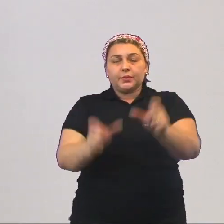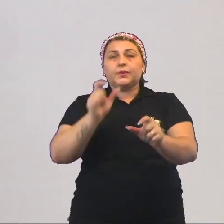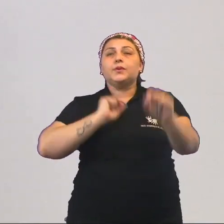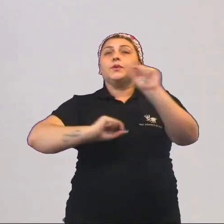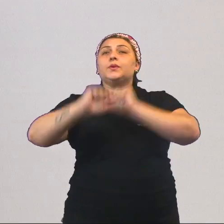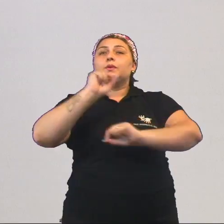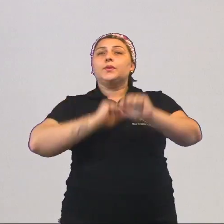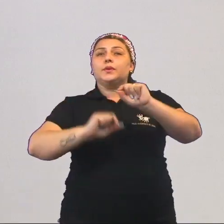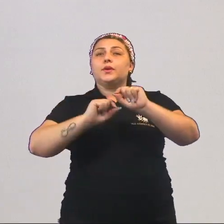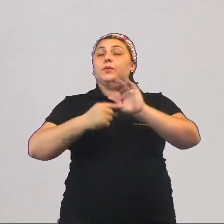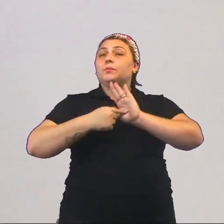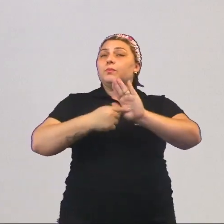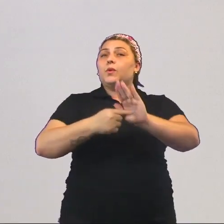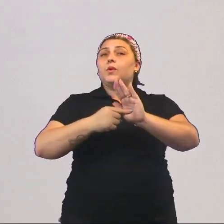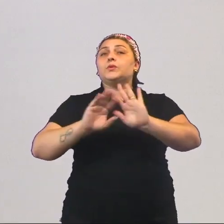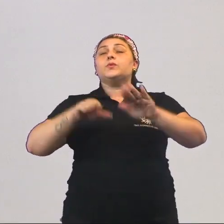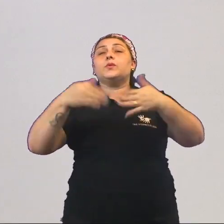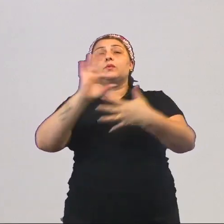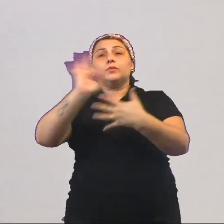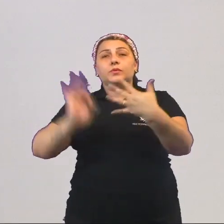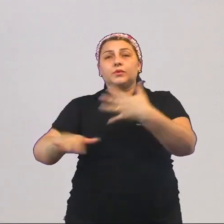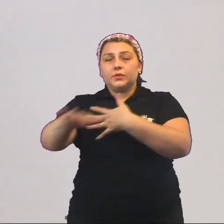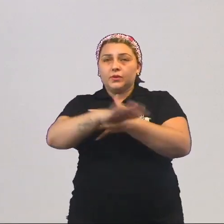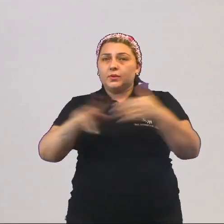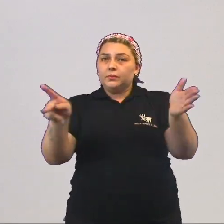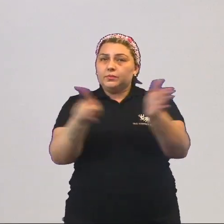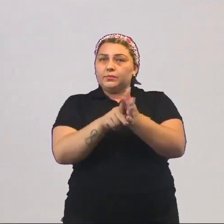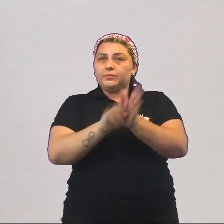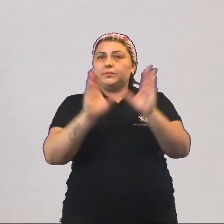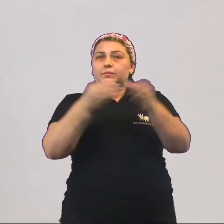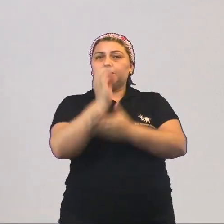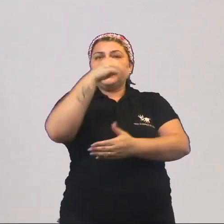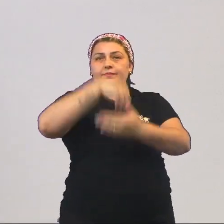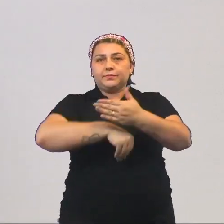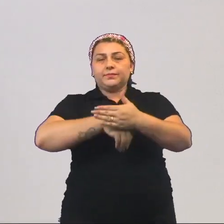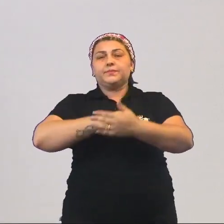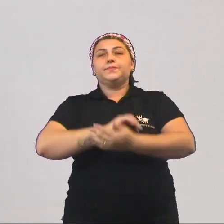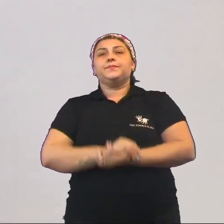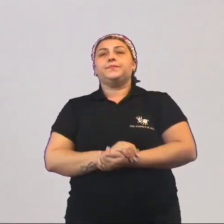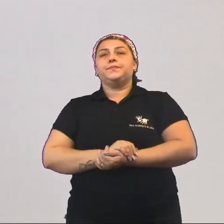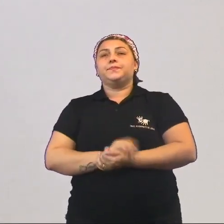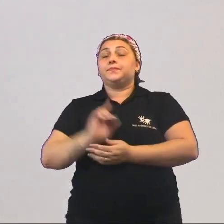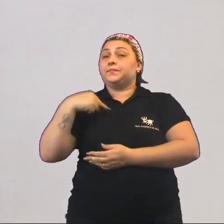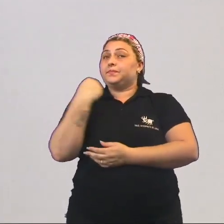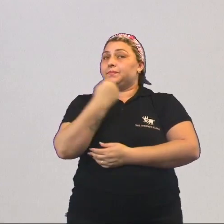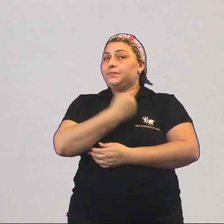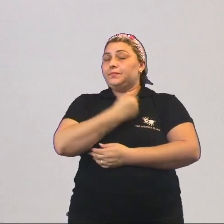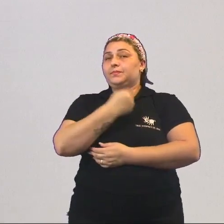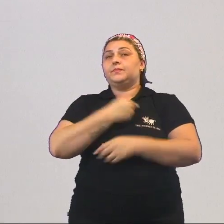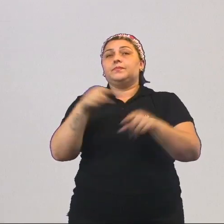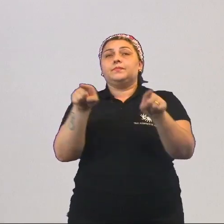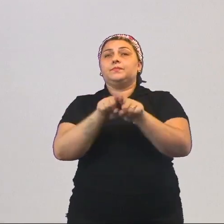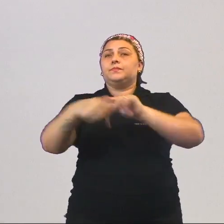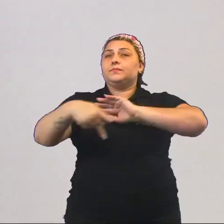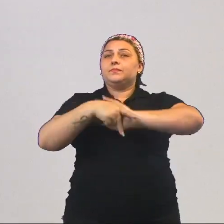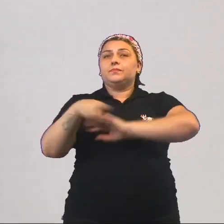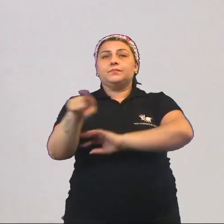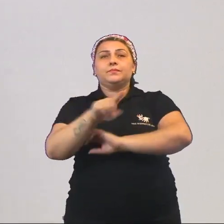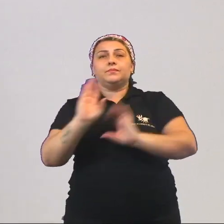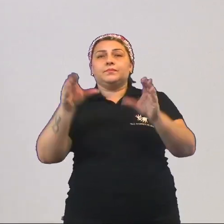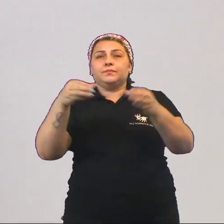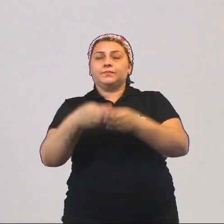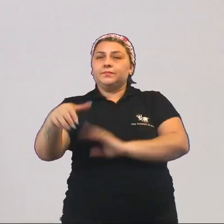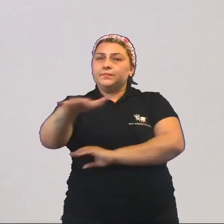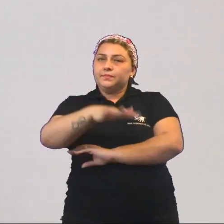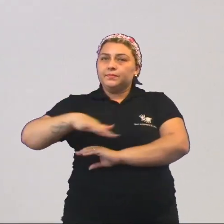determina a classe social a qual elas estão inseridas. E não é só a questão de pertencimento a uma